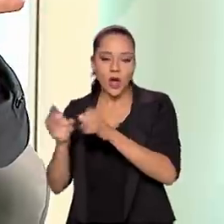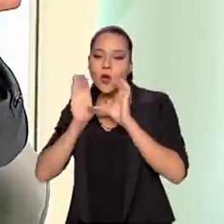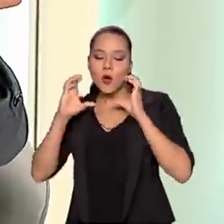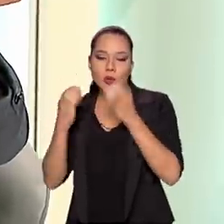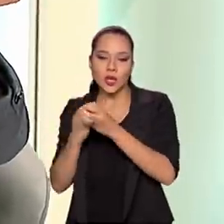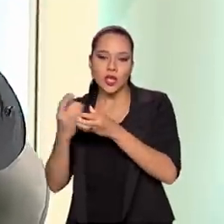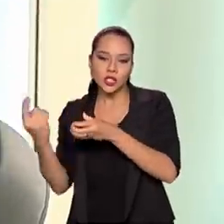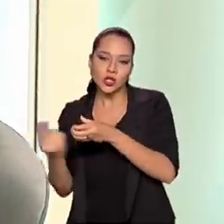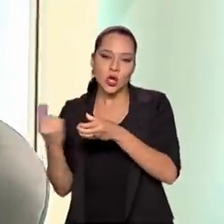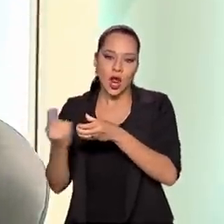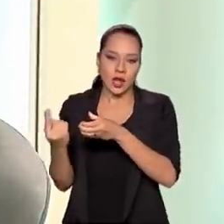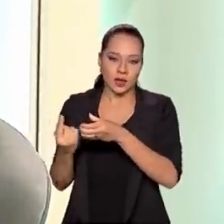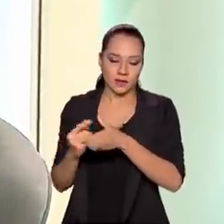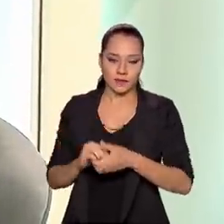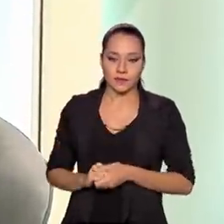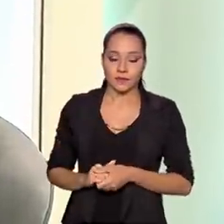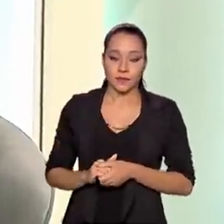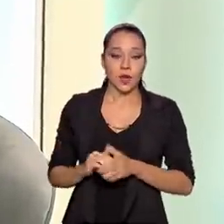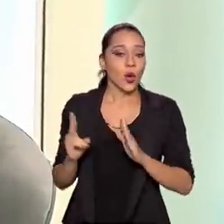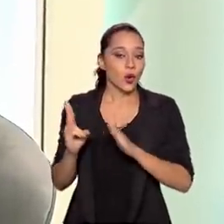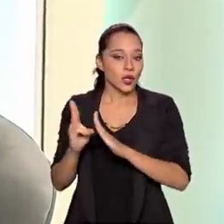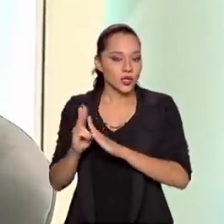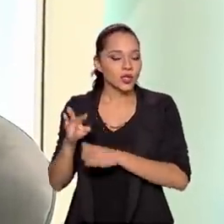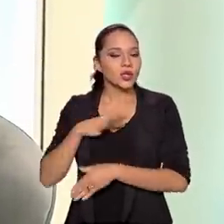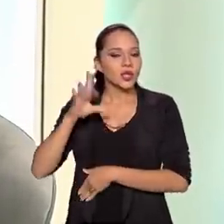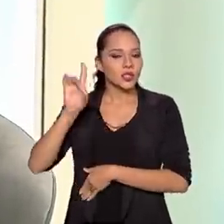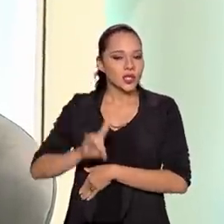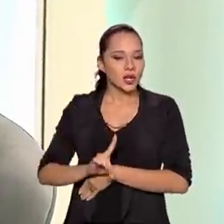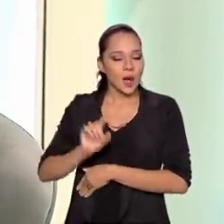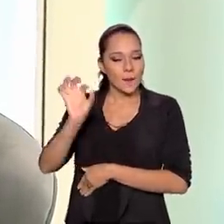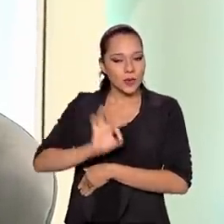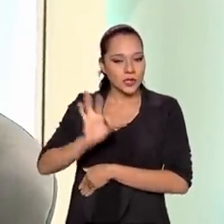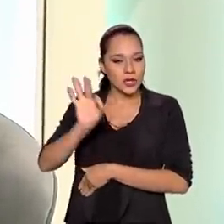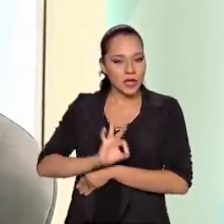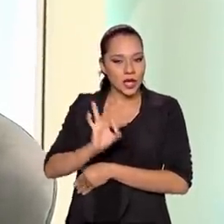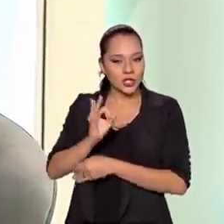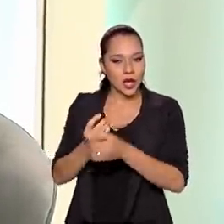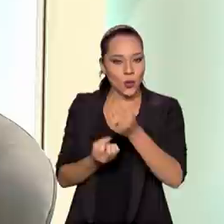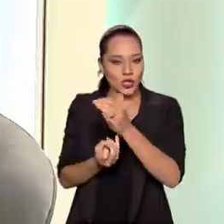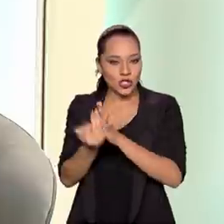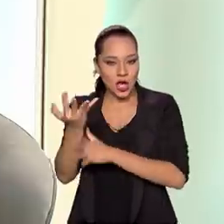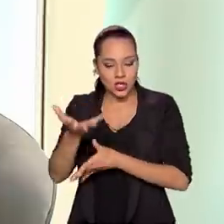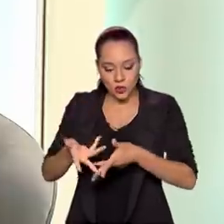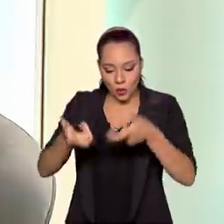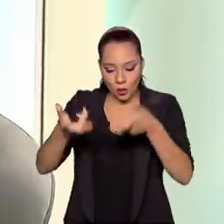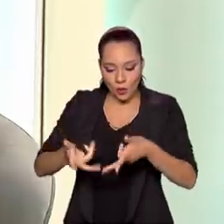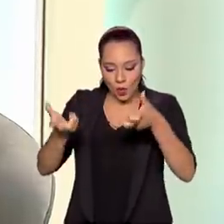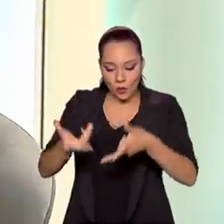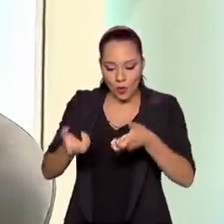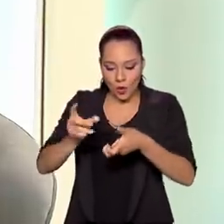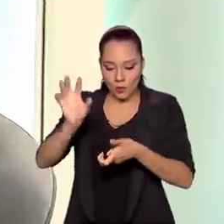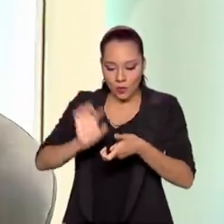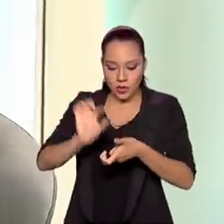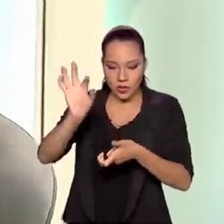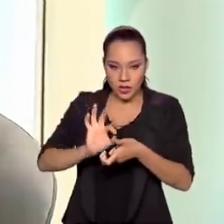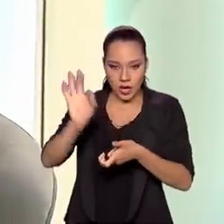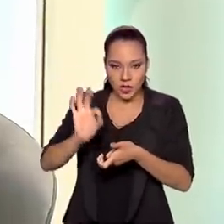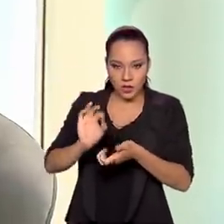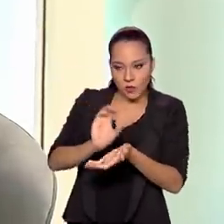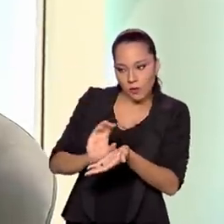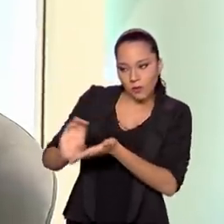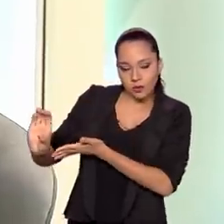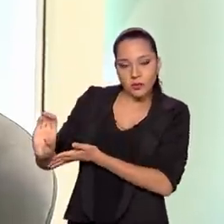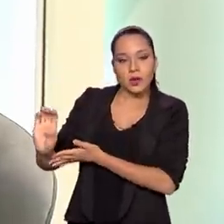isoladas. O índio, o indígena terá direito ao royalty da produção, ele terá um percentual sobre aquela